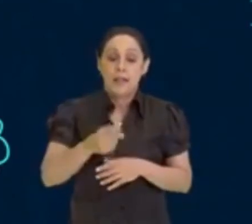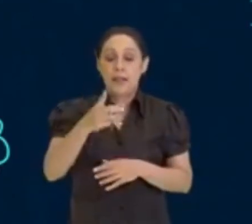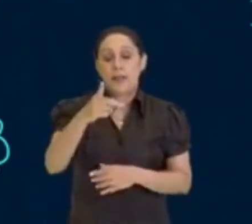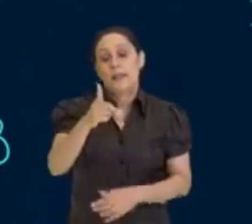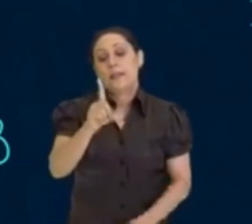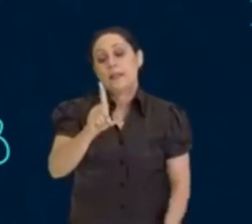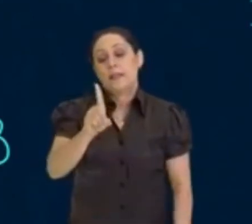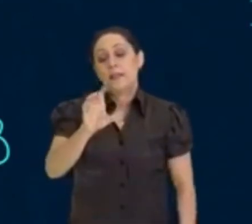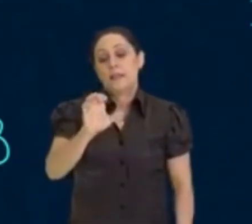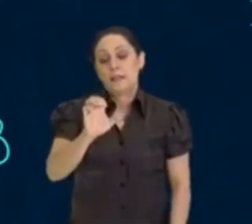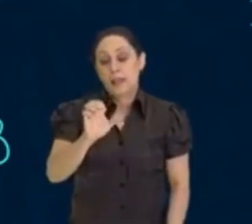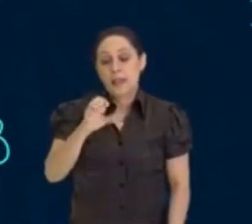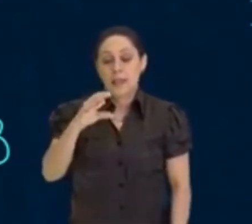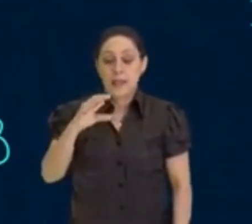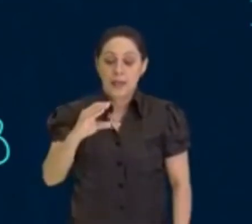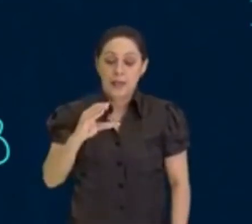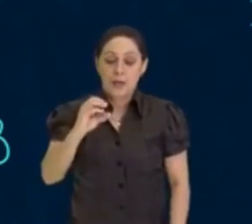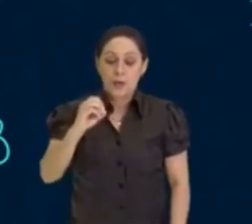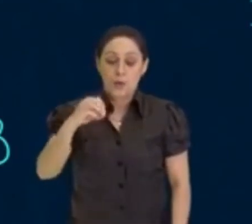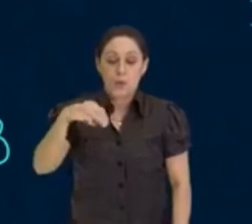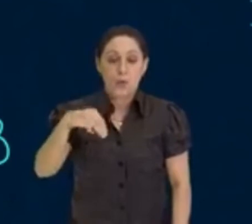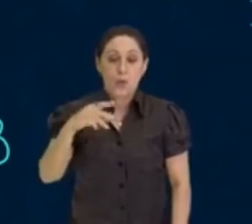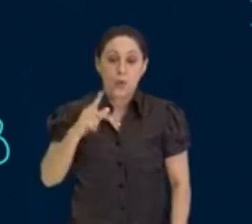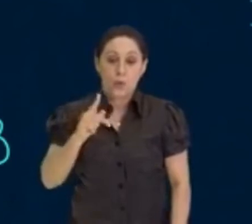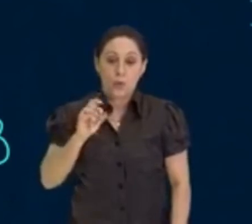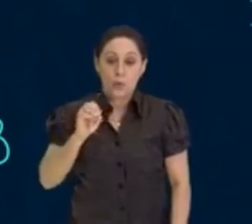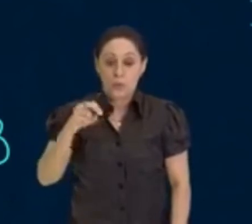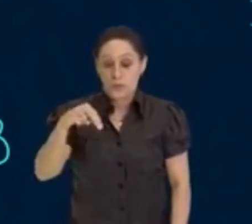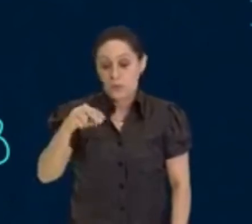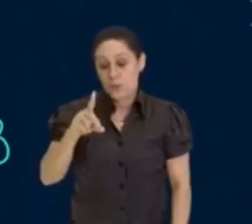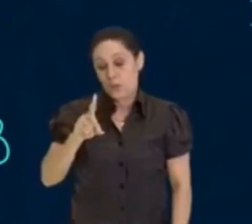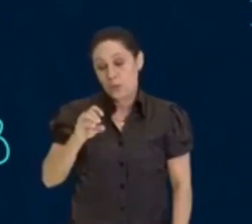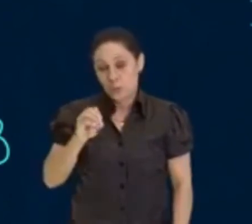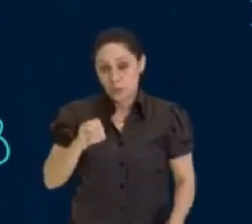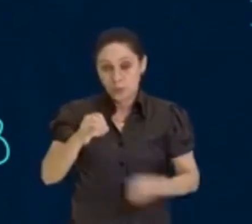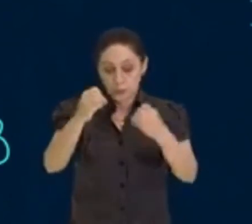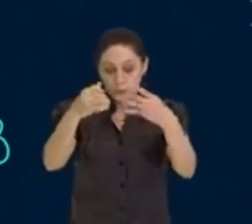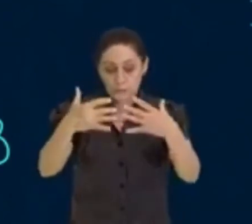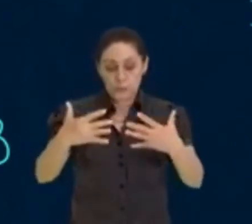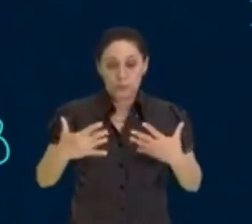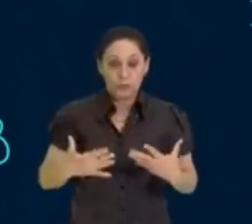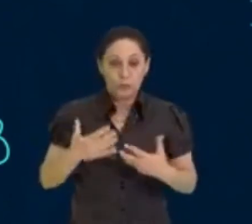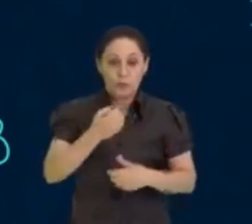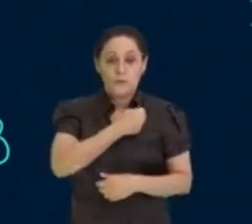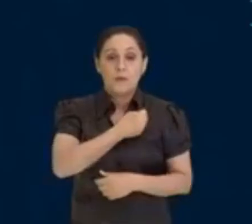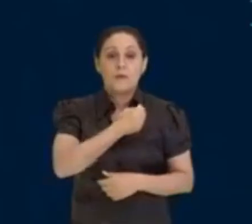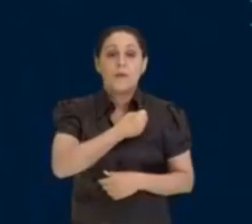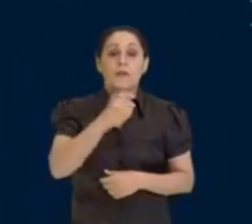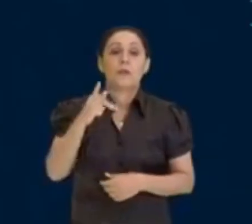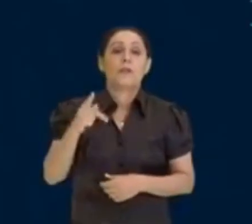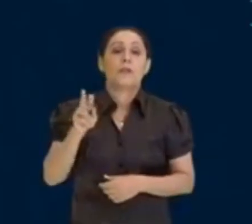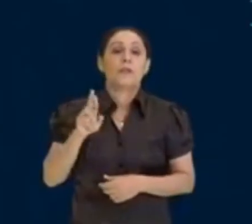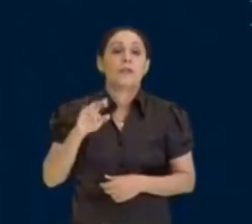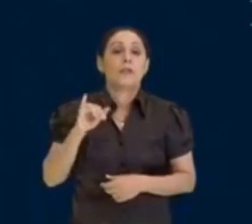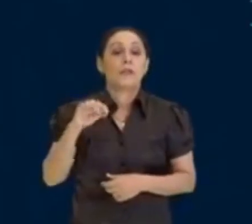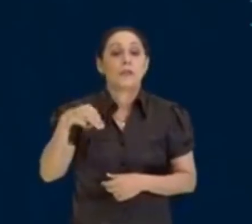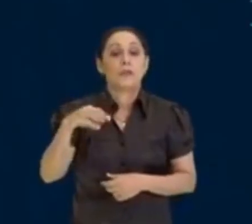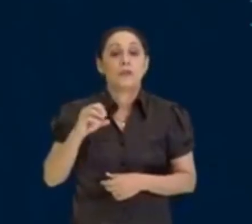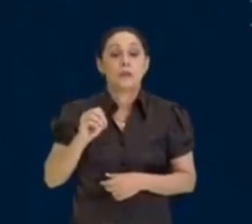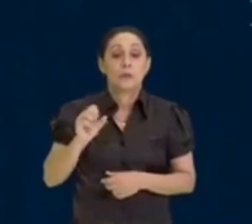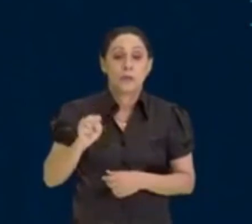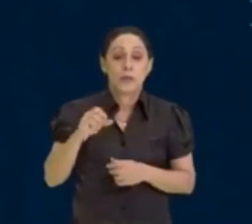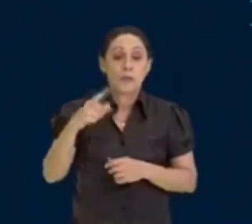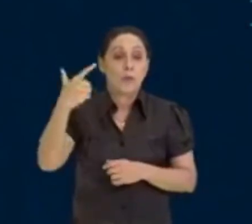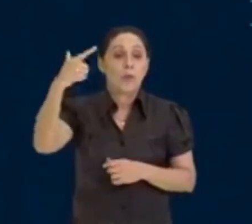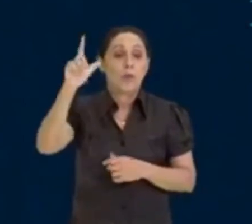decompondo, né, em fatores primos, ok? Vamos para mais um exemplo aqui, ó, né, todo